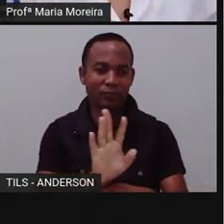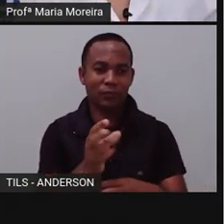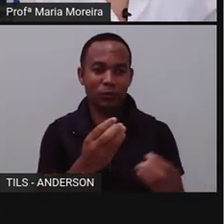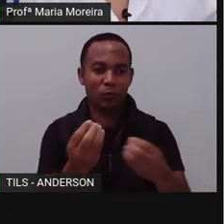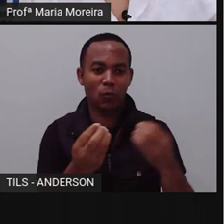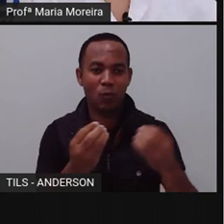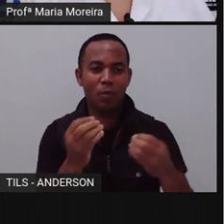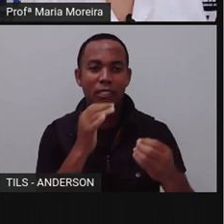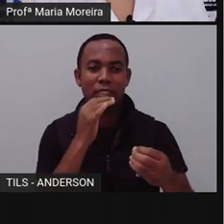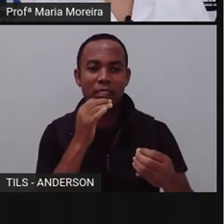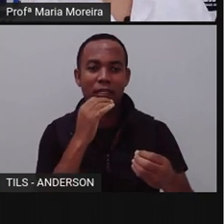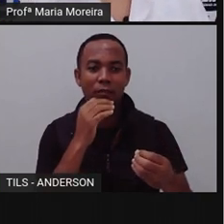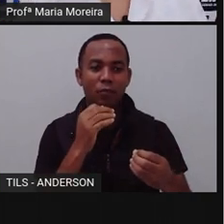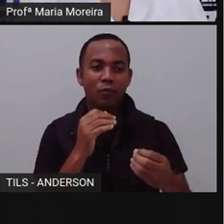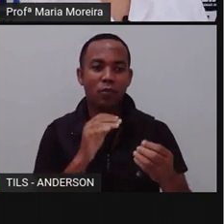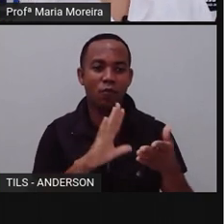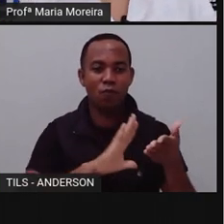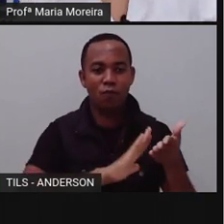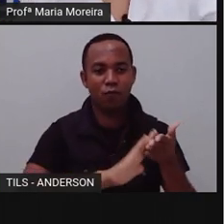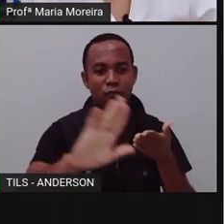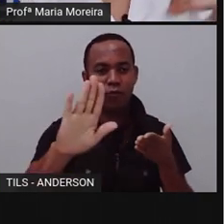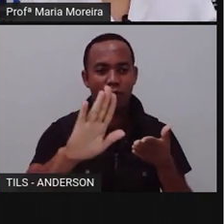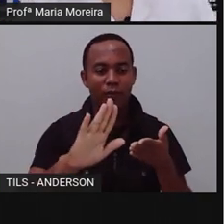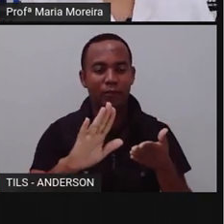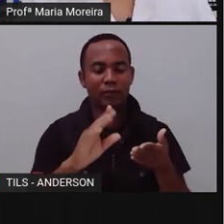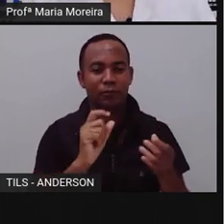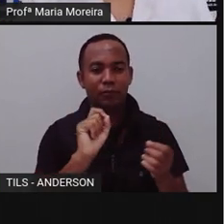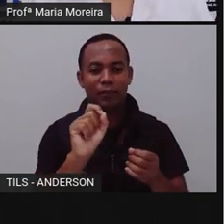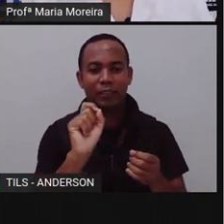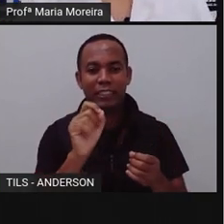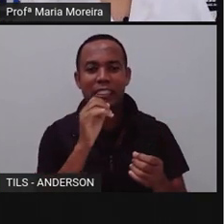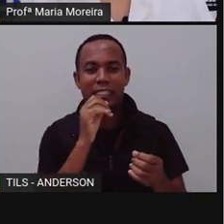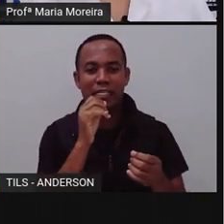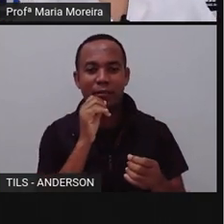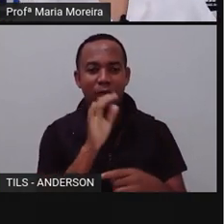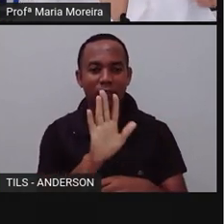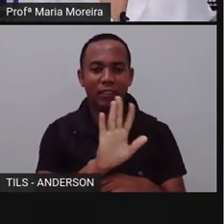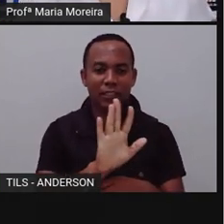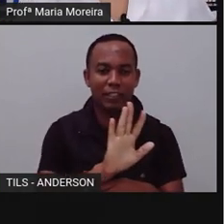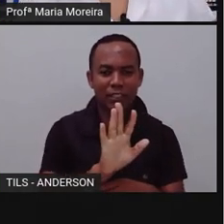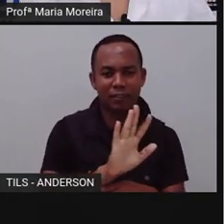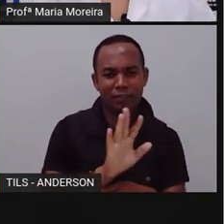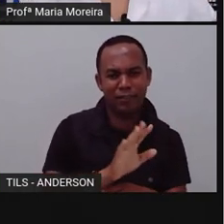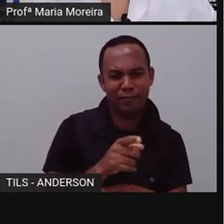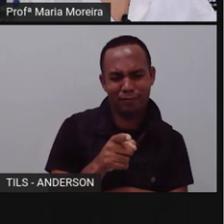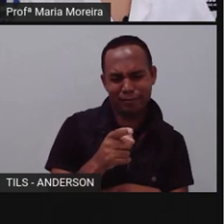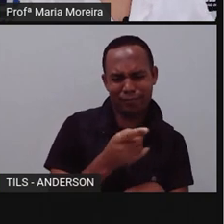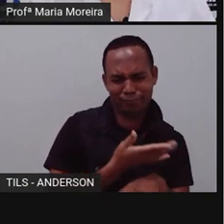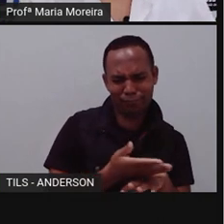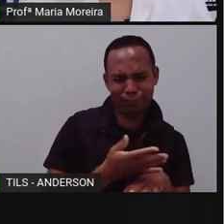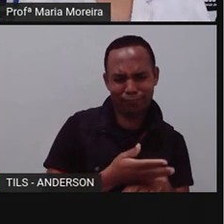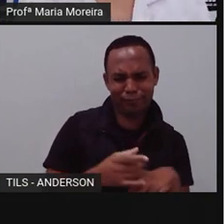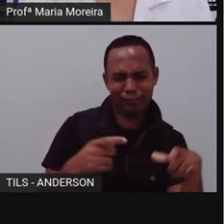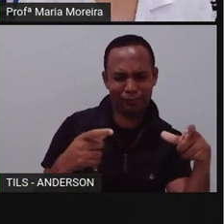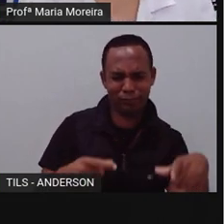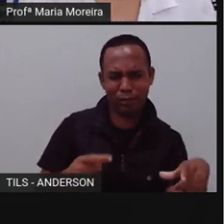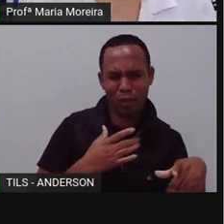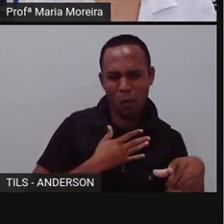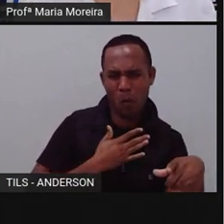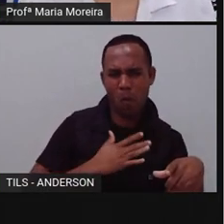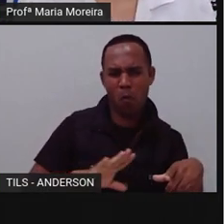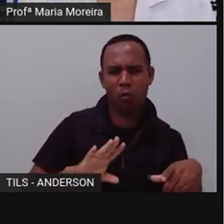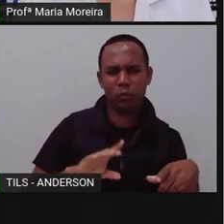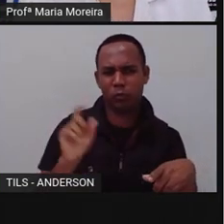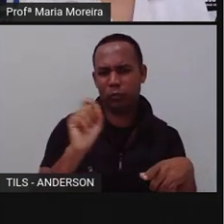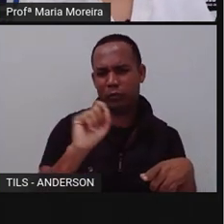para ir para o seu habitat natural. E aí começa toda a confusão do desenho porque eles não estão acostumados. Porque em um habitat